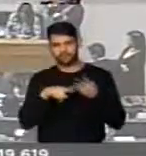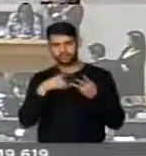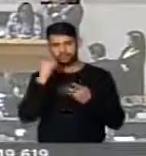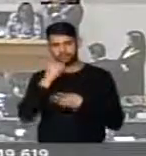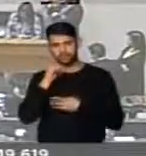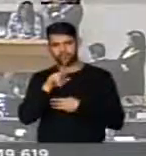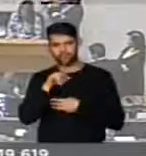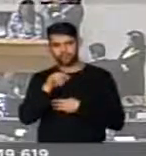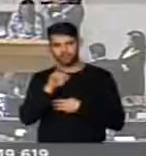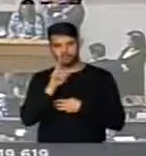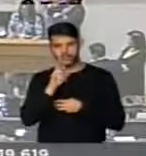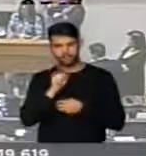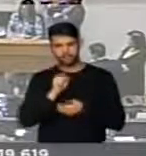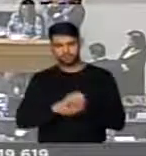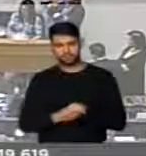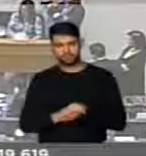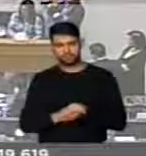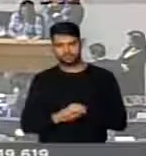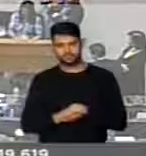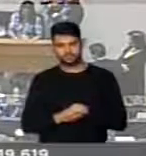deputado Davis Magalhães.